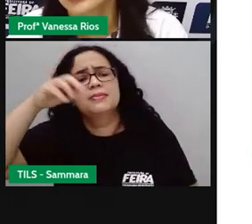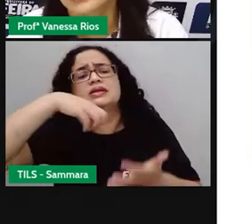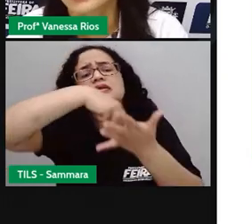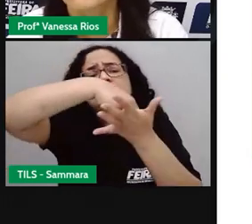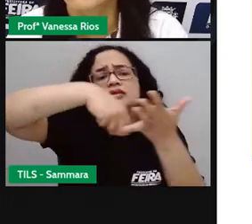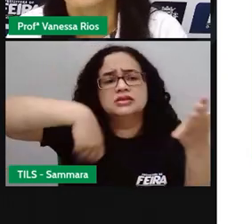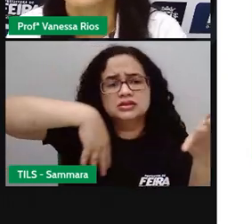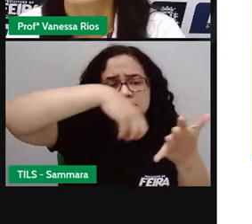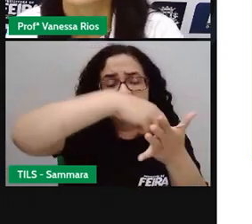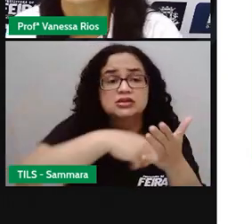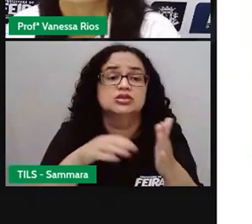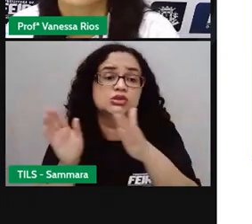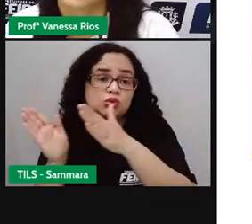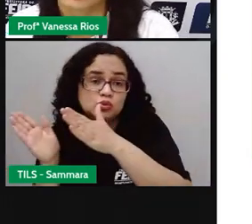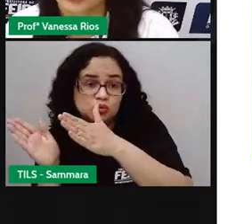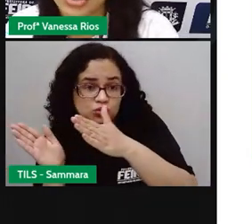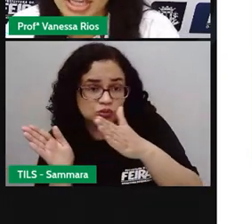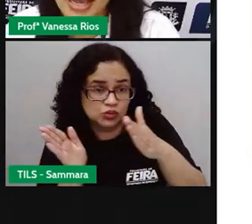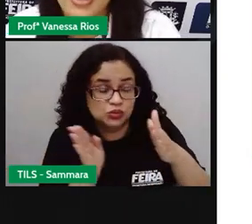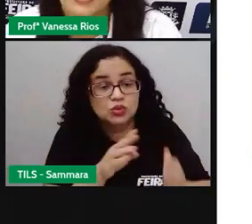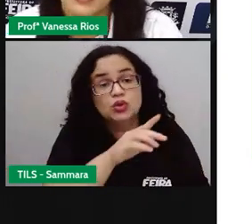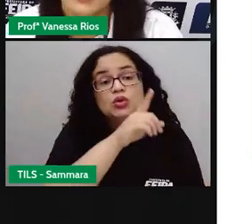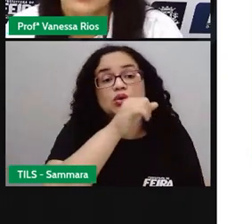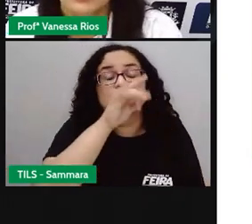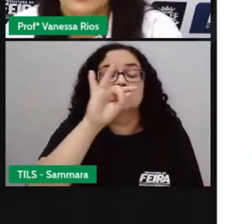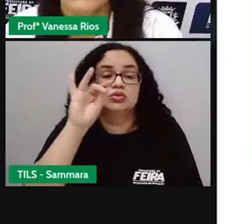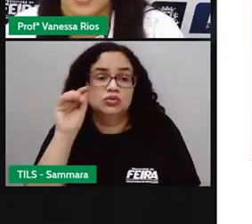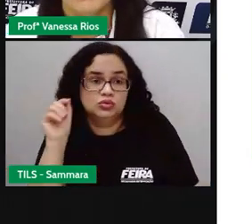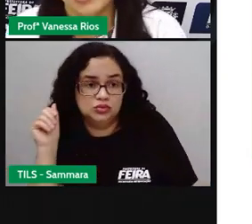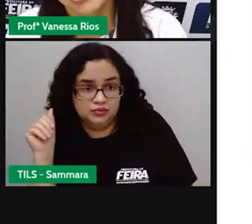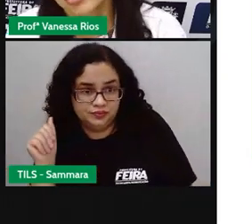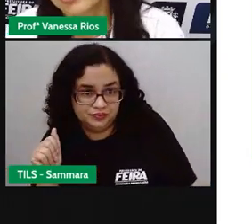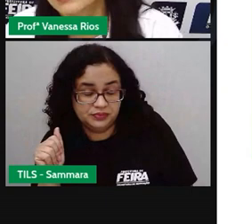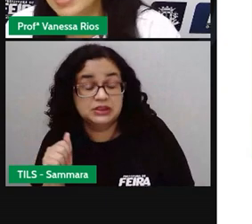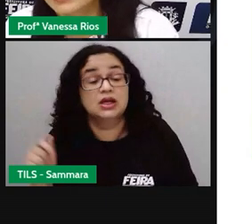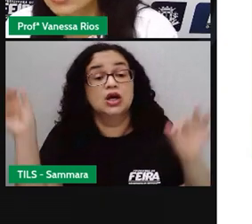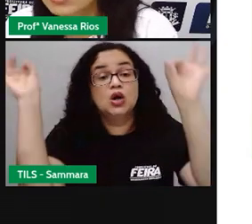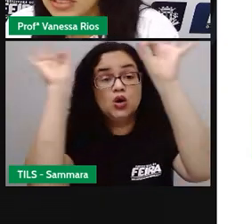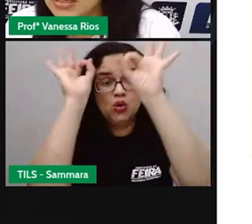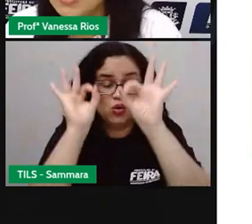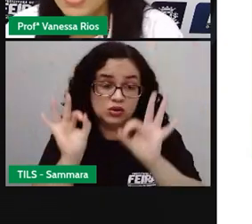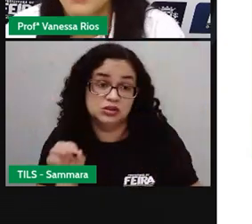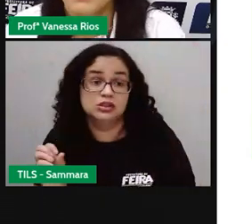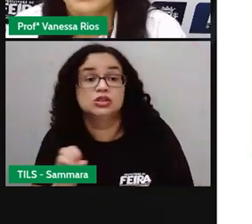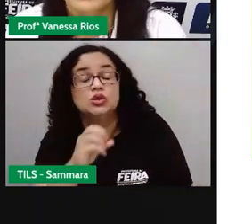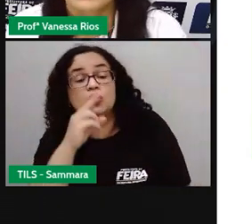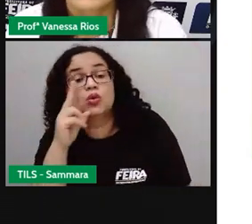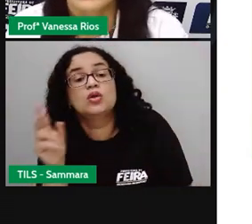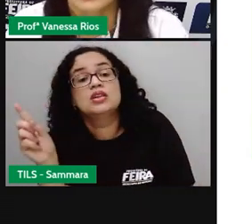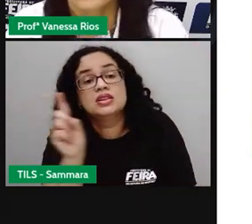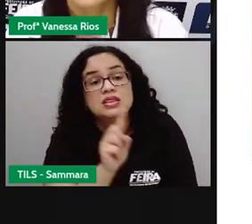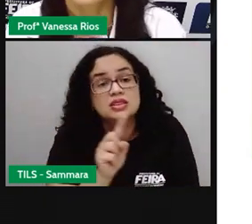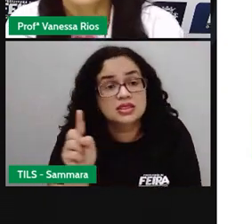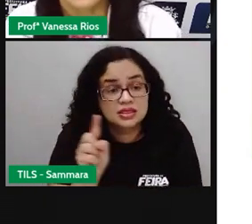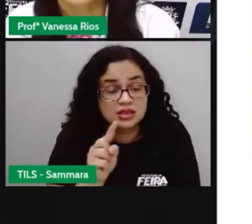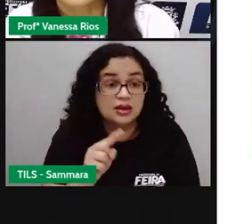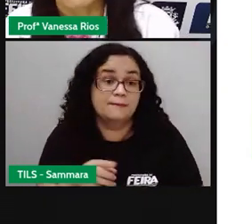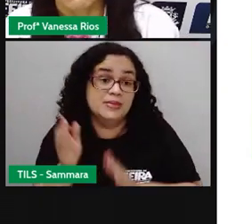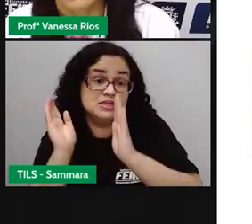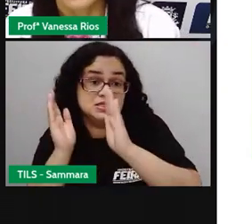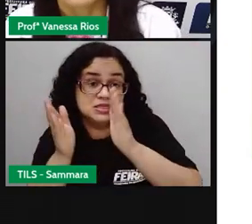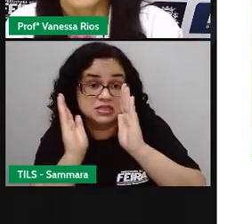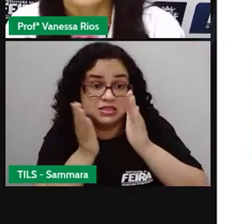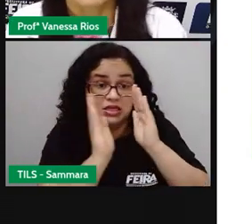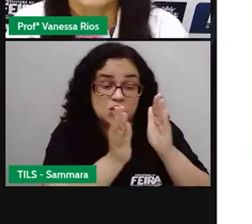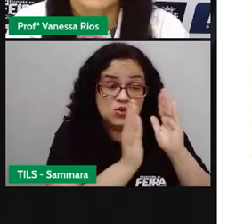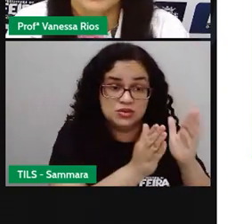que a gente desenvolve durante o nosso dia, de forma organizada ou não, mas assim sequenciada.